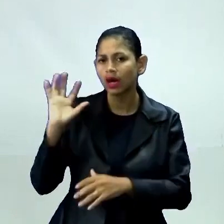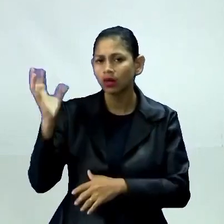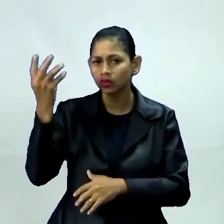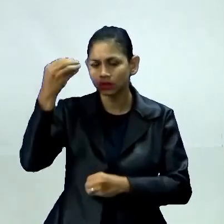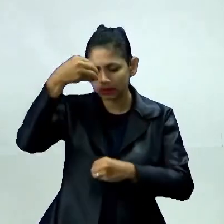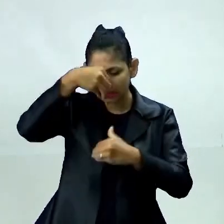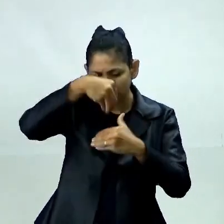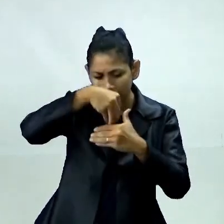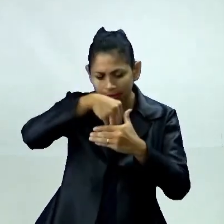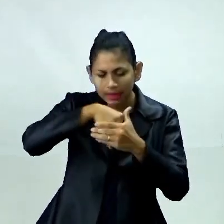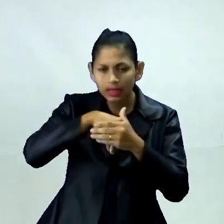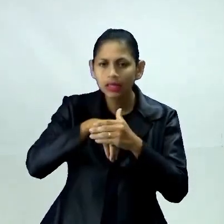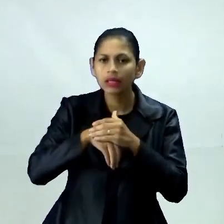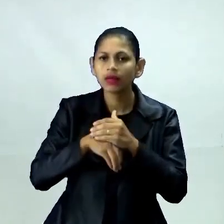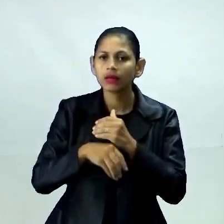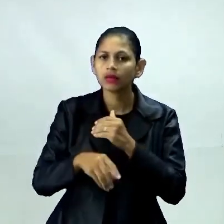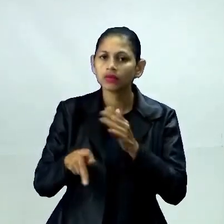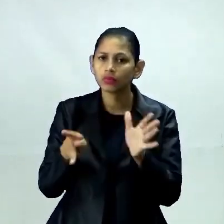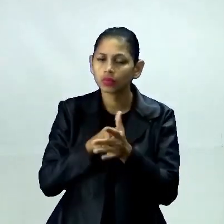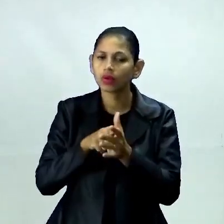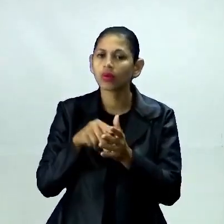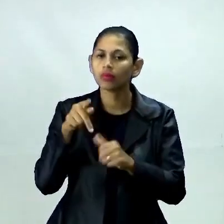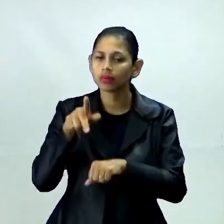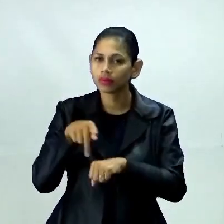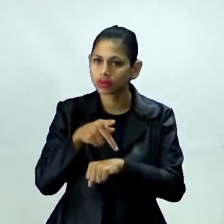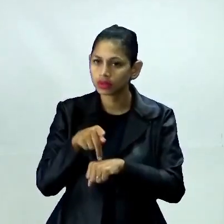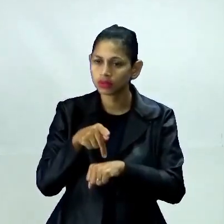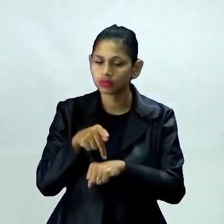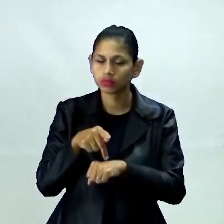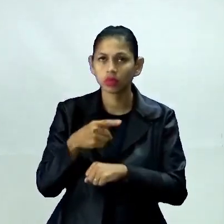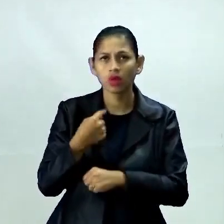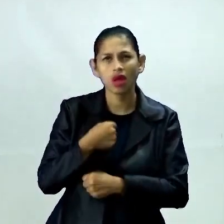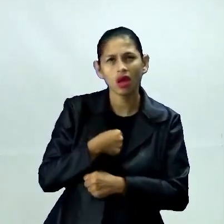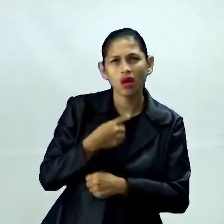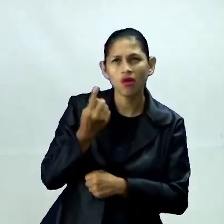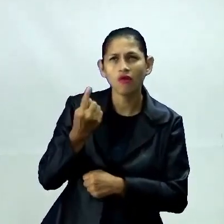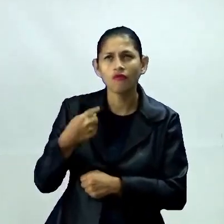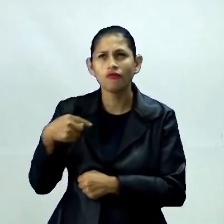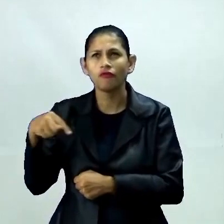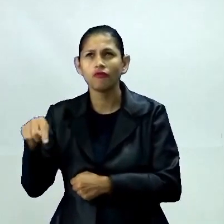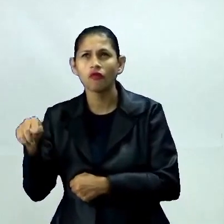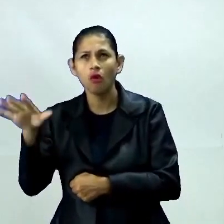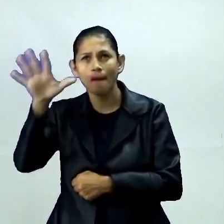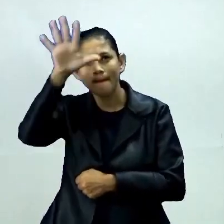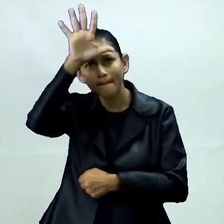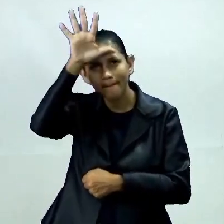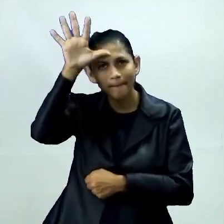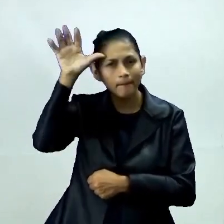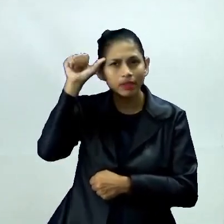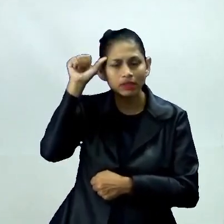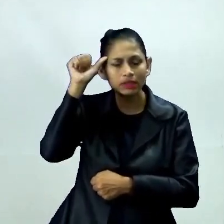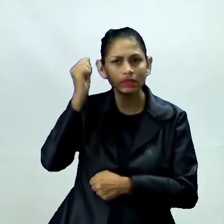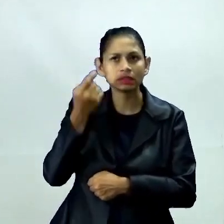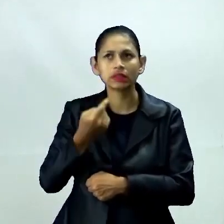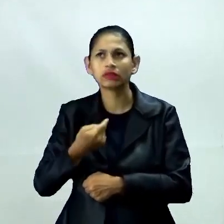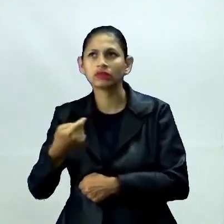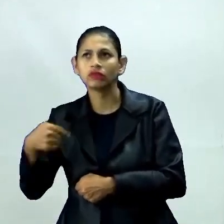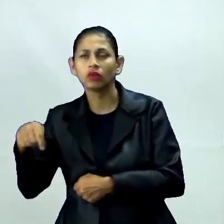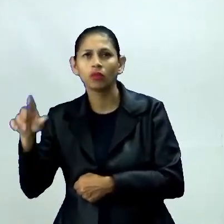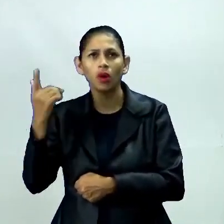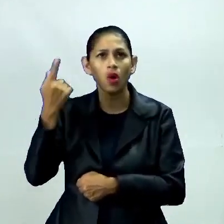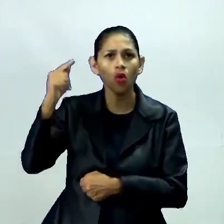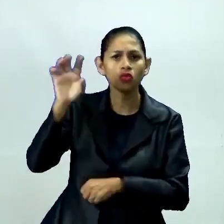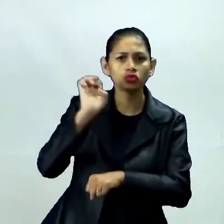Se eu moro aqui em Rio Branco, eu for para Brasileia, se eu for para Manaus, se eu for para outra cidade brasileira, eu faço uma migração interna,